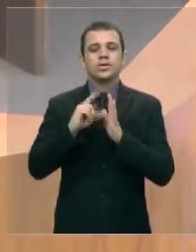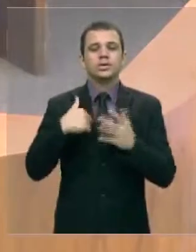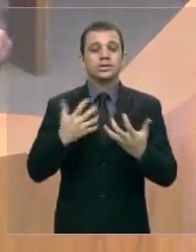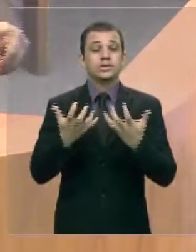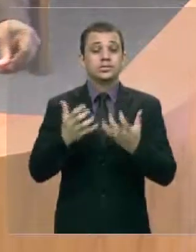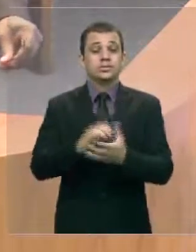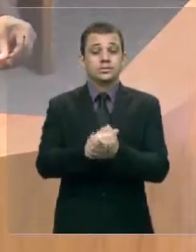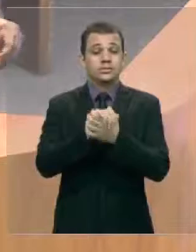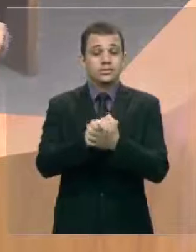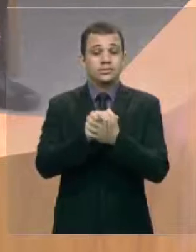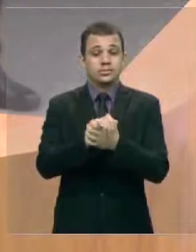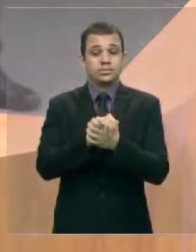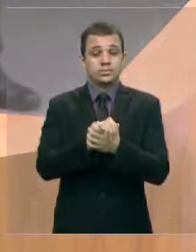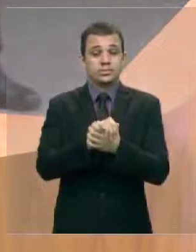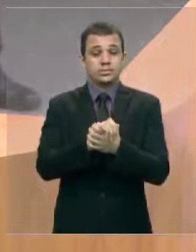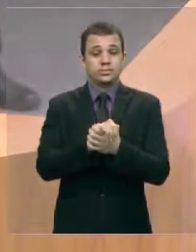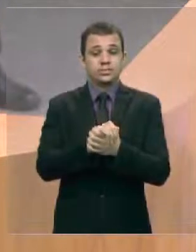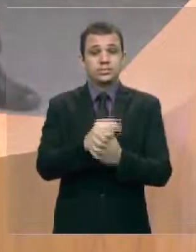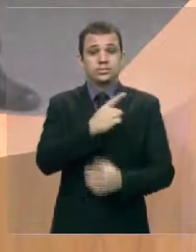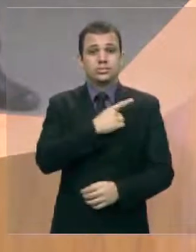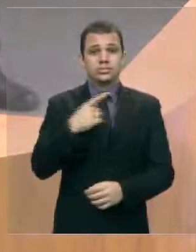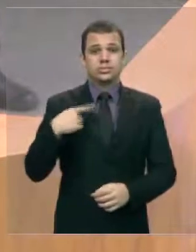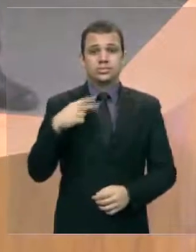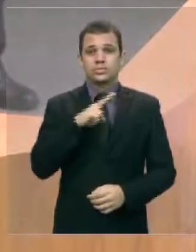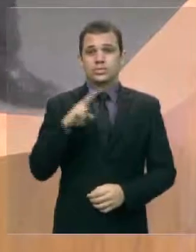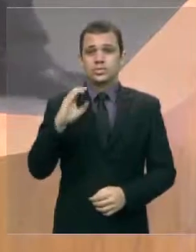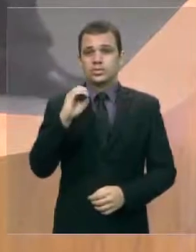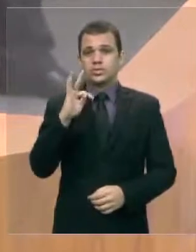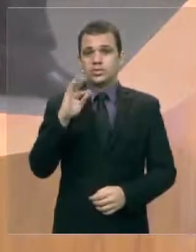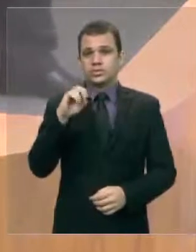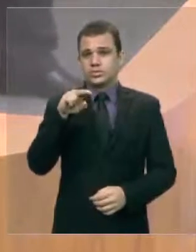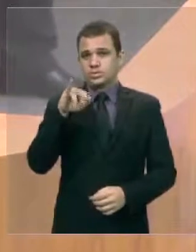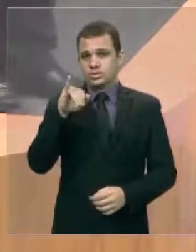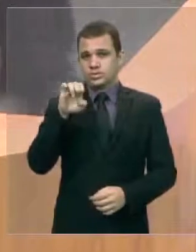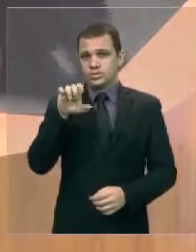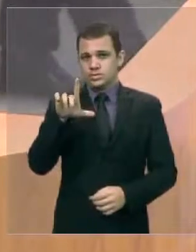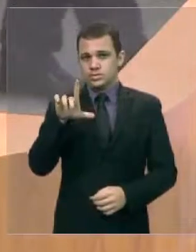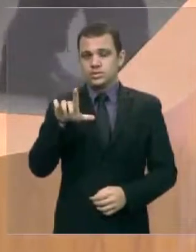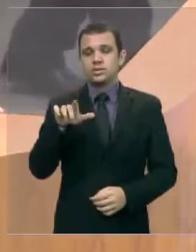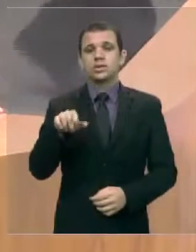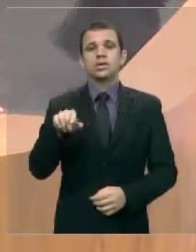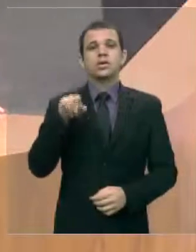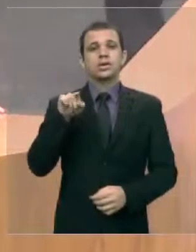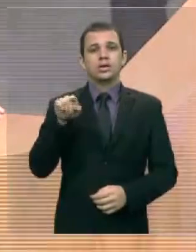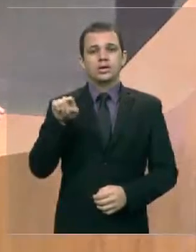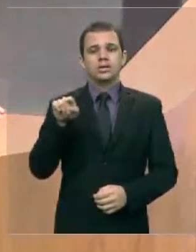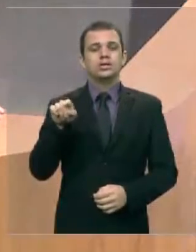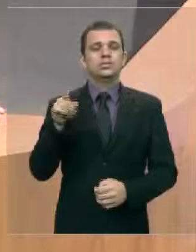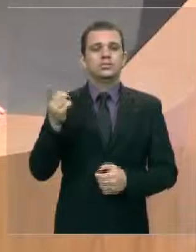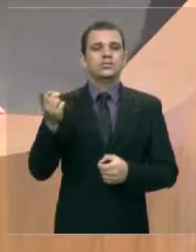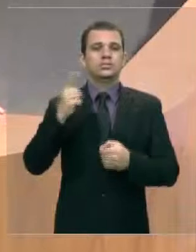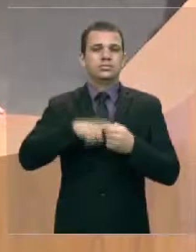o nosso pastor Toniel, seu presidente, que está voltando de uma